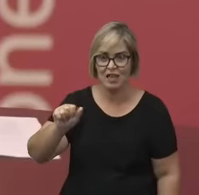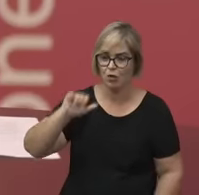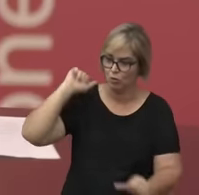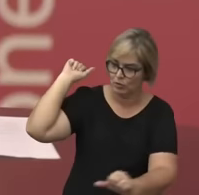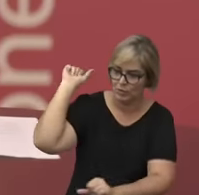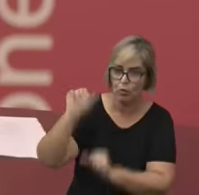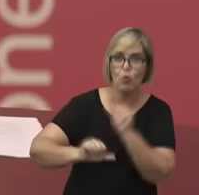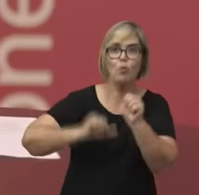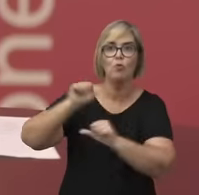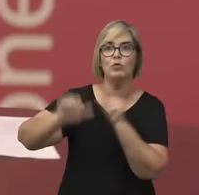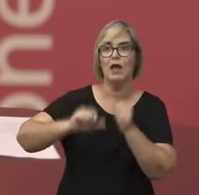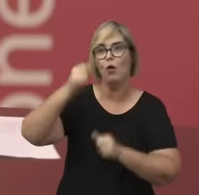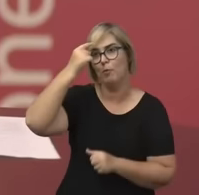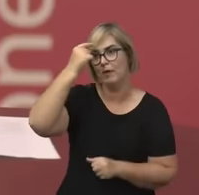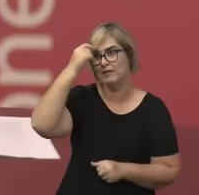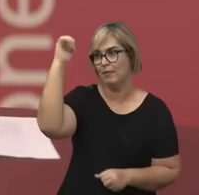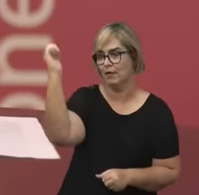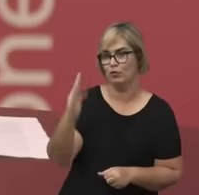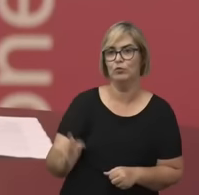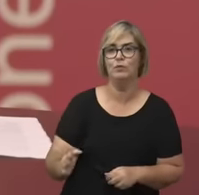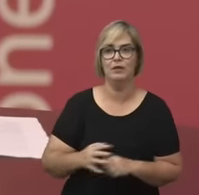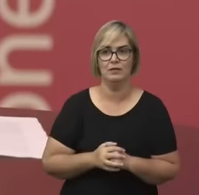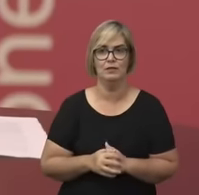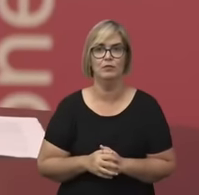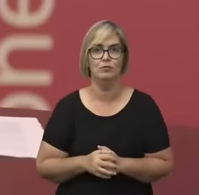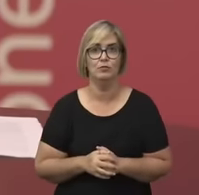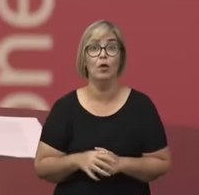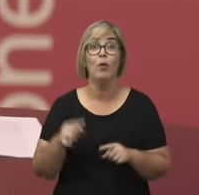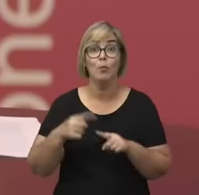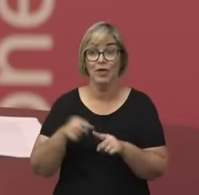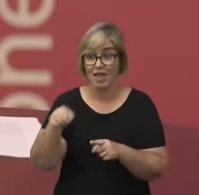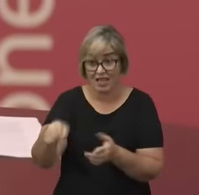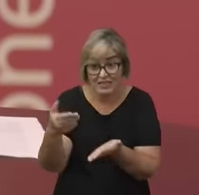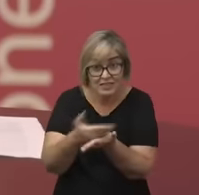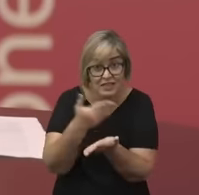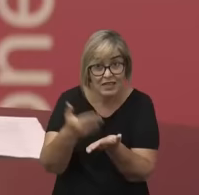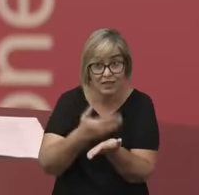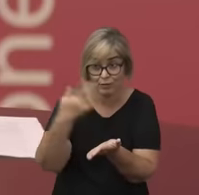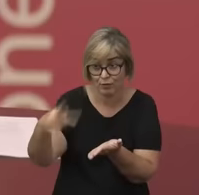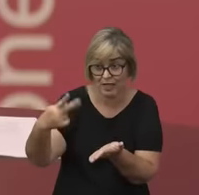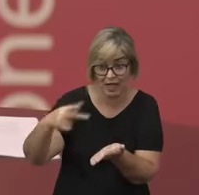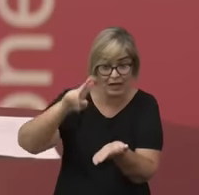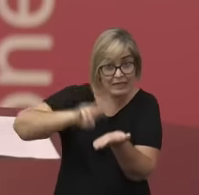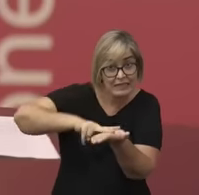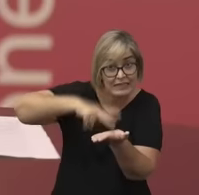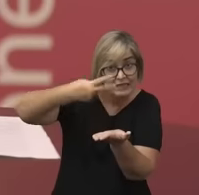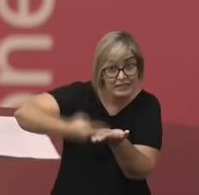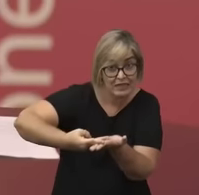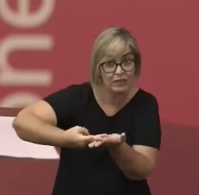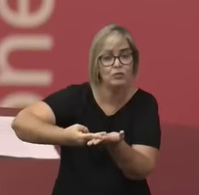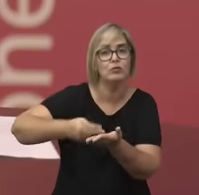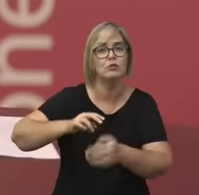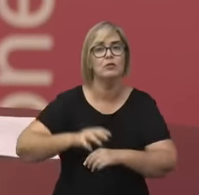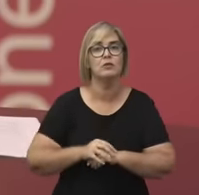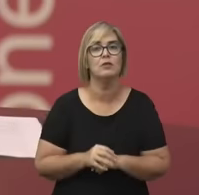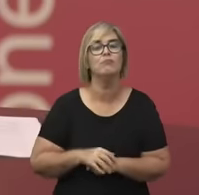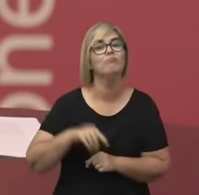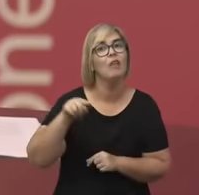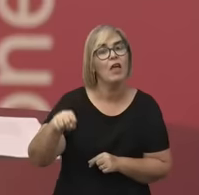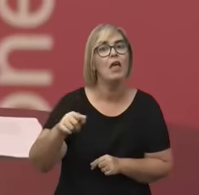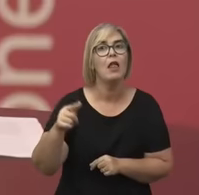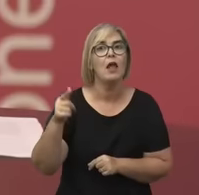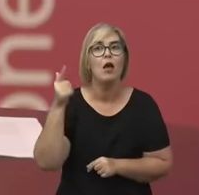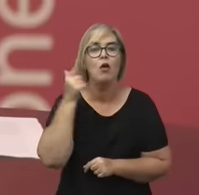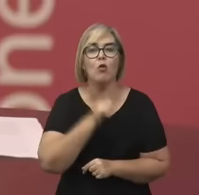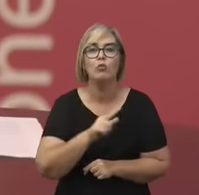porque a Anísia Floresta, com essa obra Direito das Mulheres e Injustiça dos Homens, que é a tradução do panfleto Sofia, ela pauta